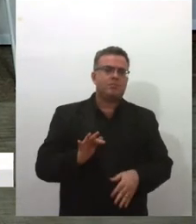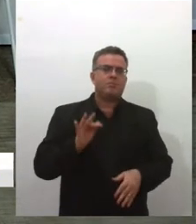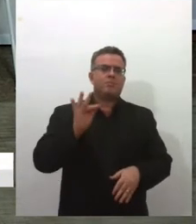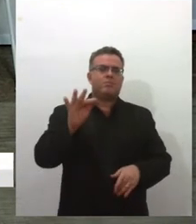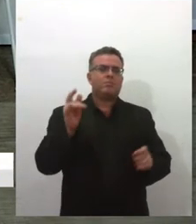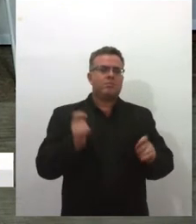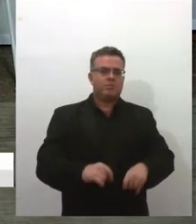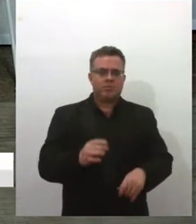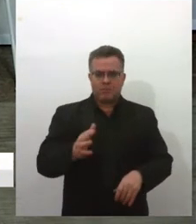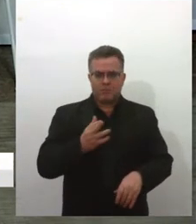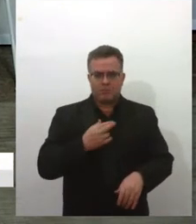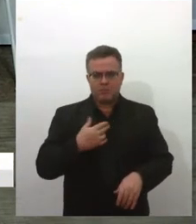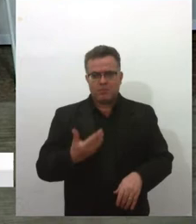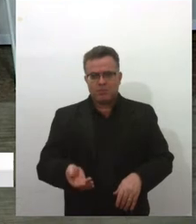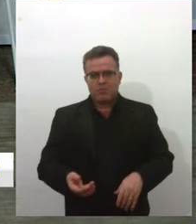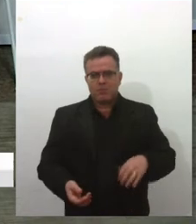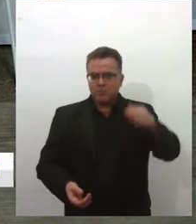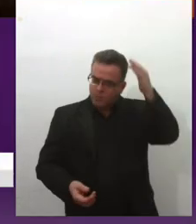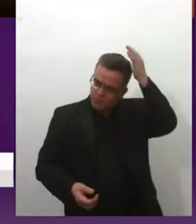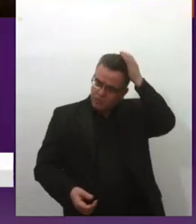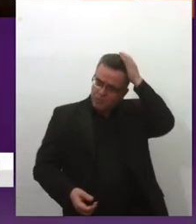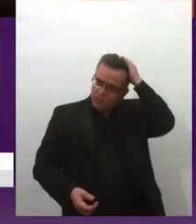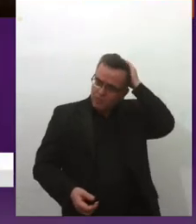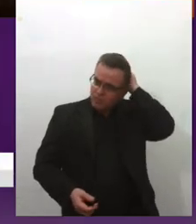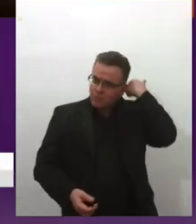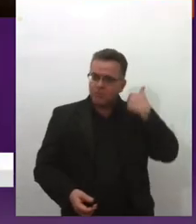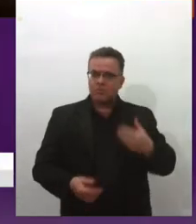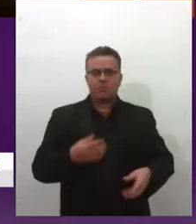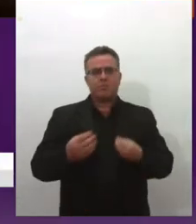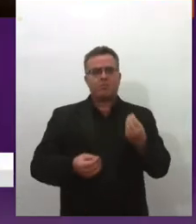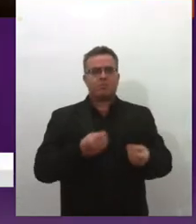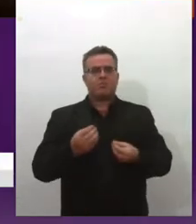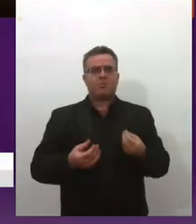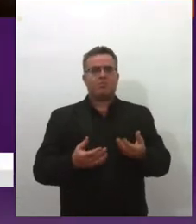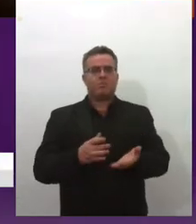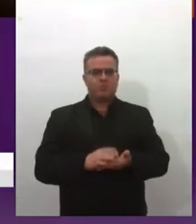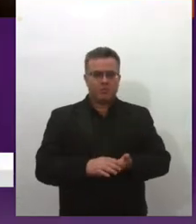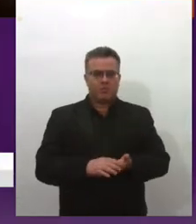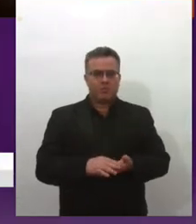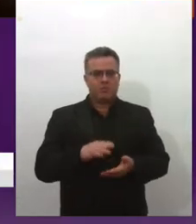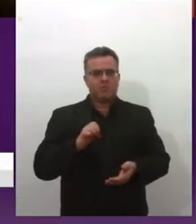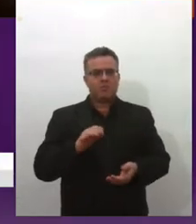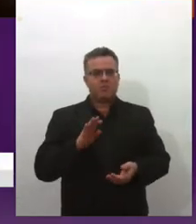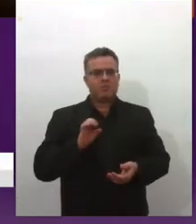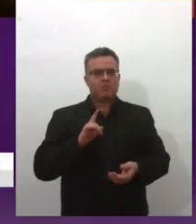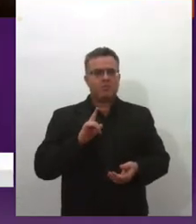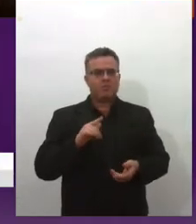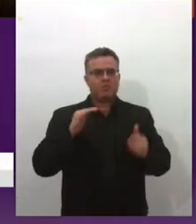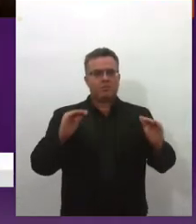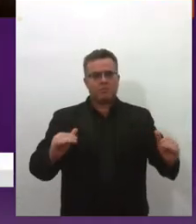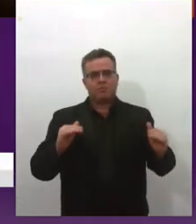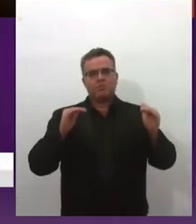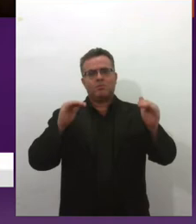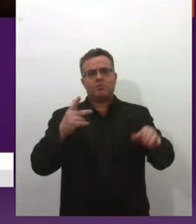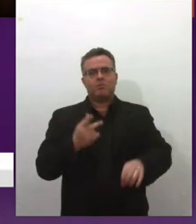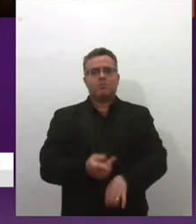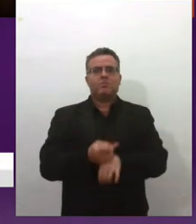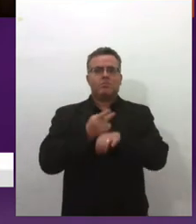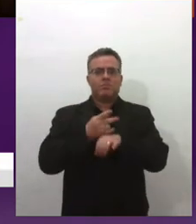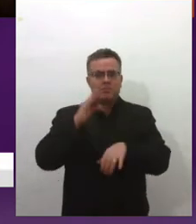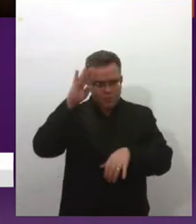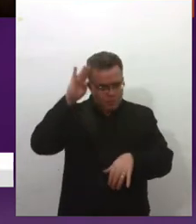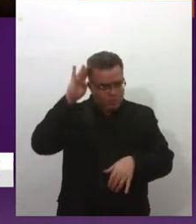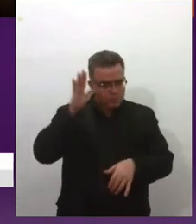agora, né? Bom, assim, o Nobel é um prêmio, assim, máximo na academia, né,